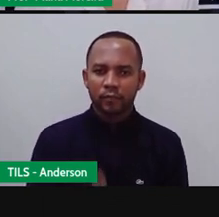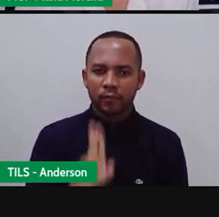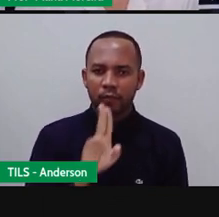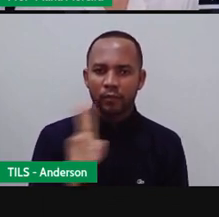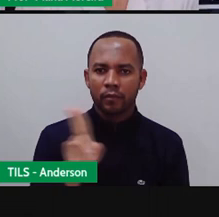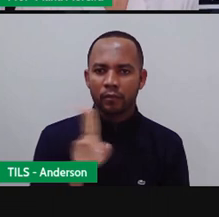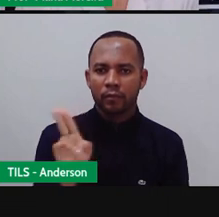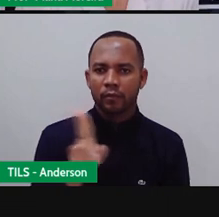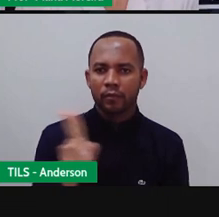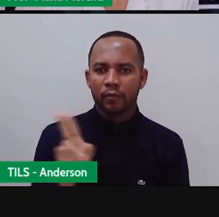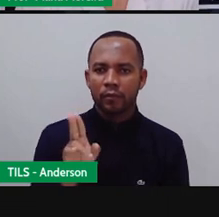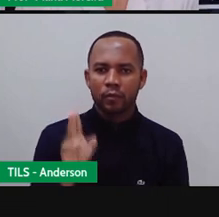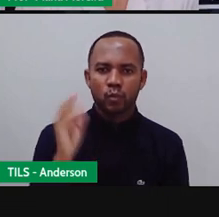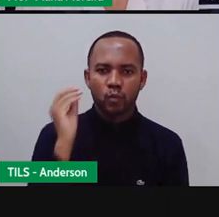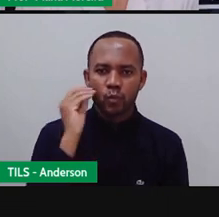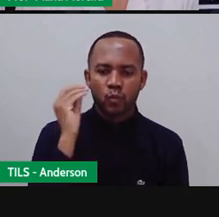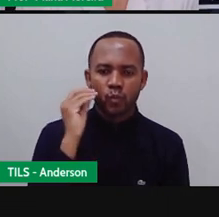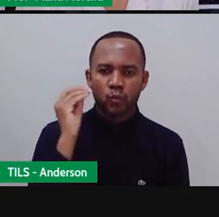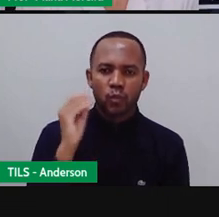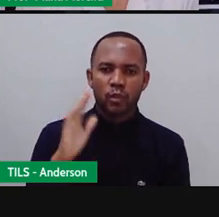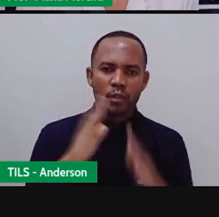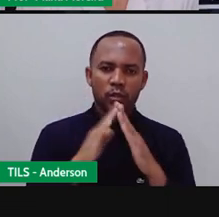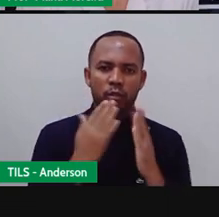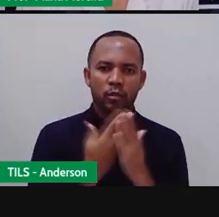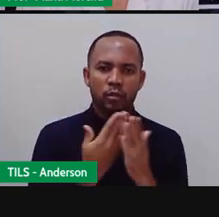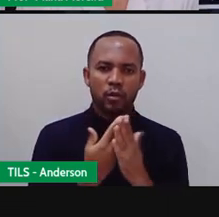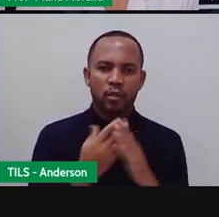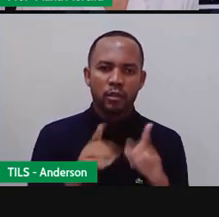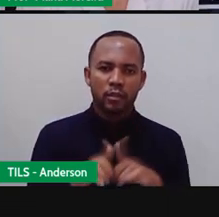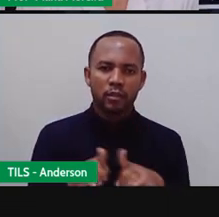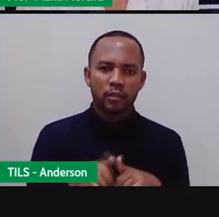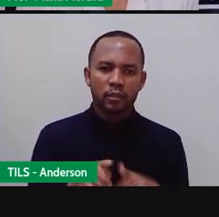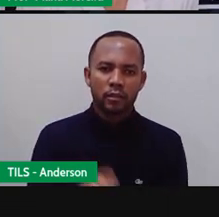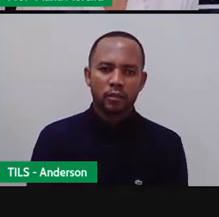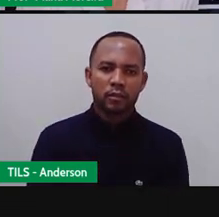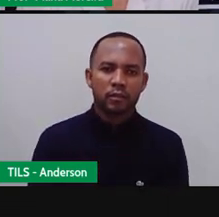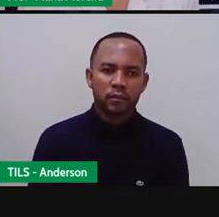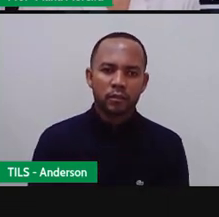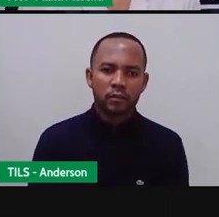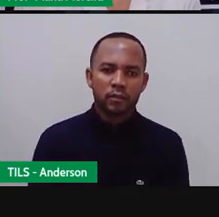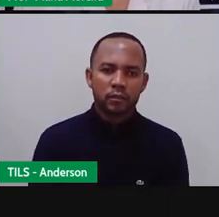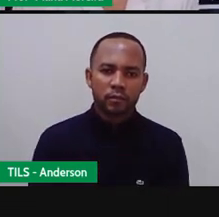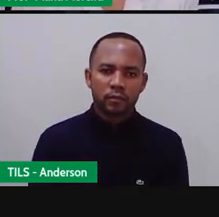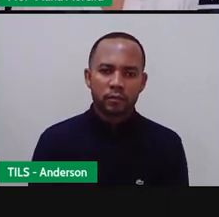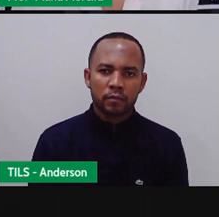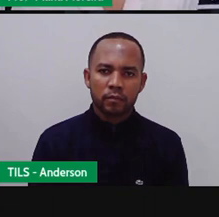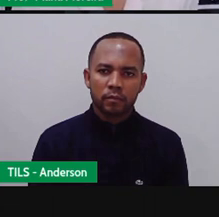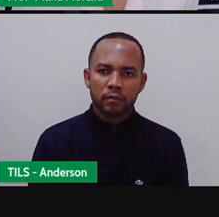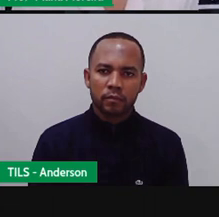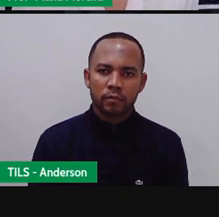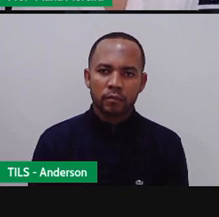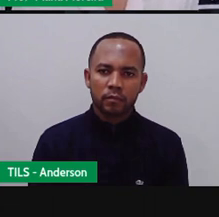Vitória, manda um beijo para a minha escola, que é Agrário de Oliveira Mello. Acho que tem que impor a sua essa escola.